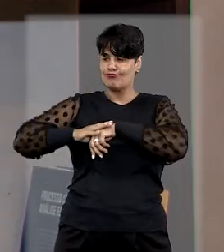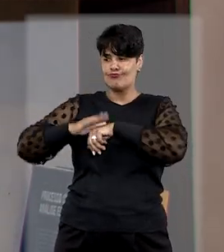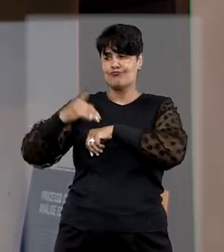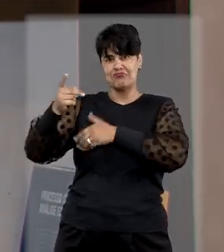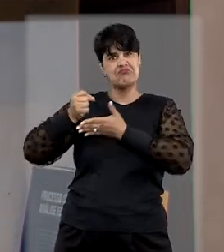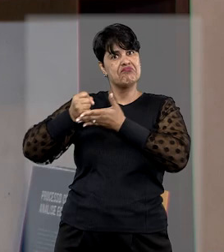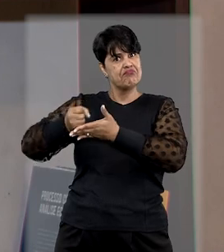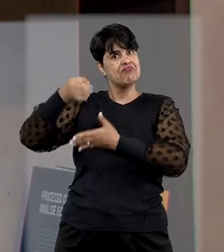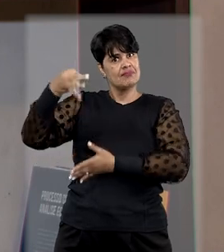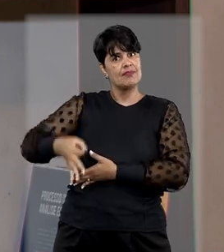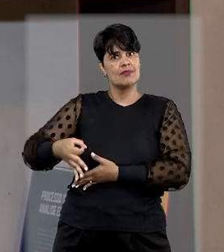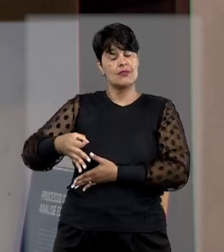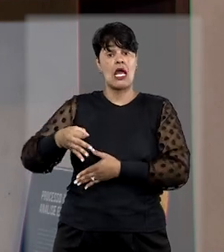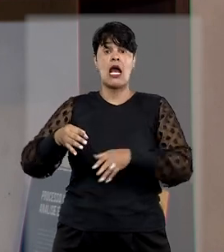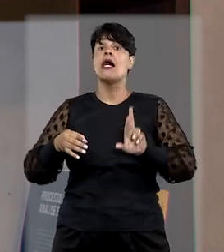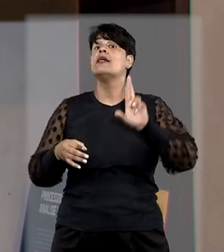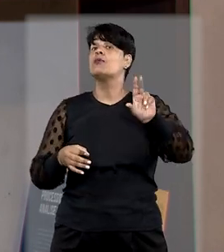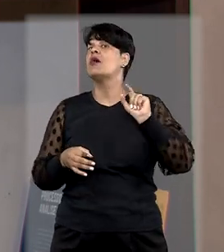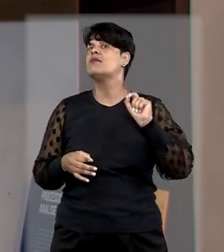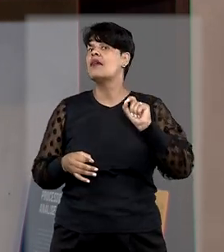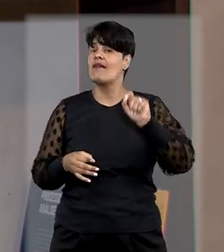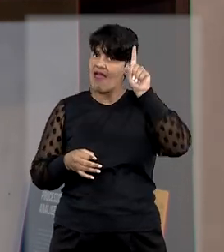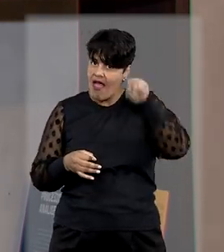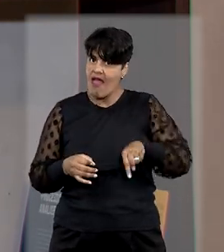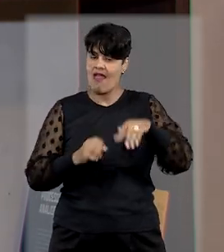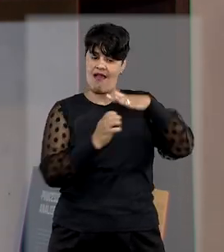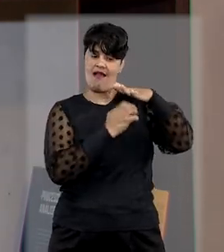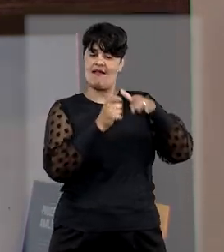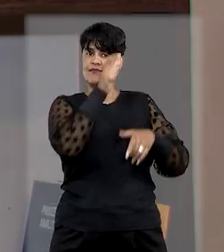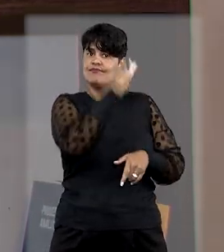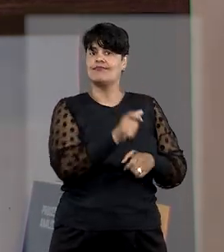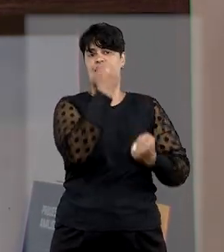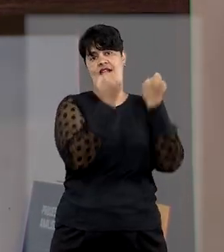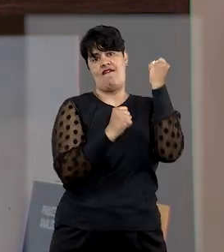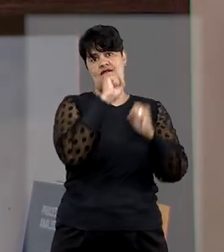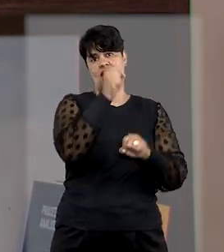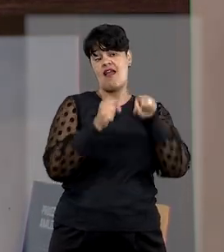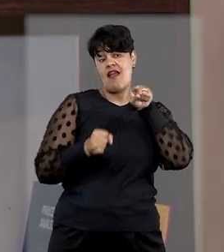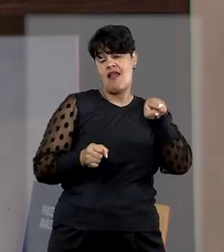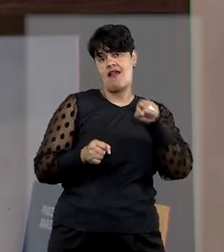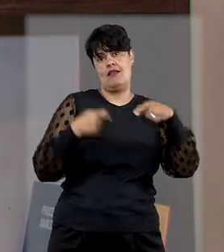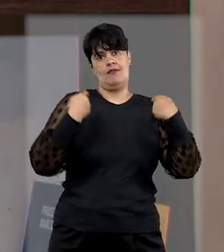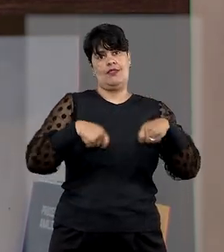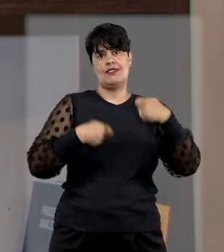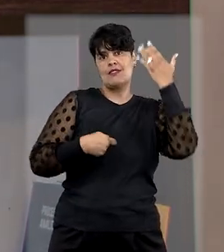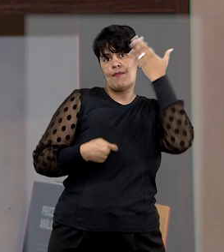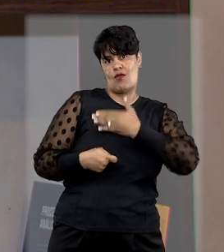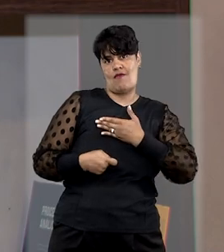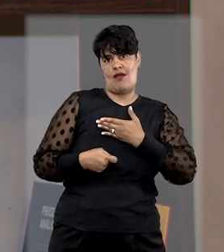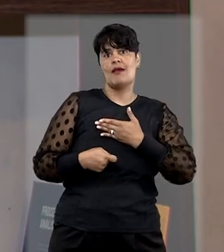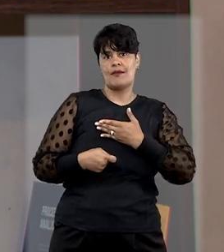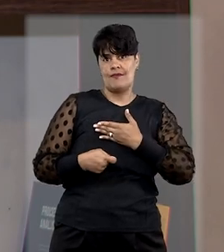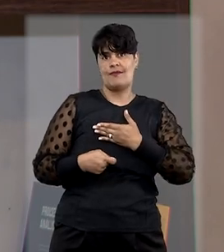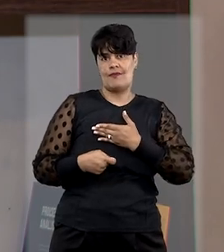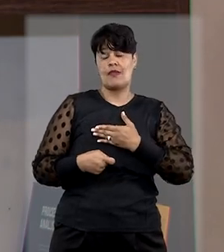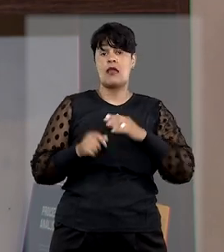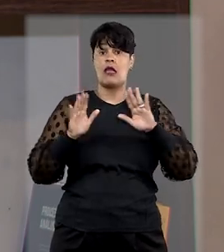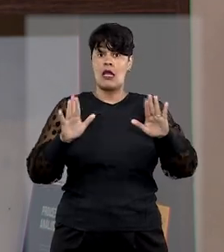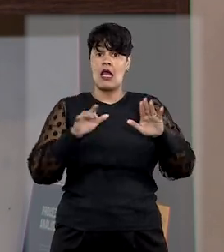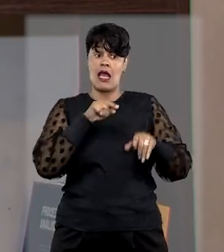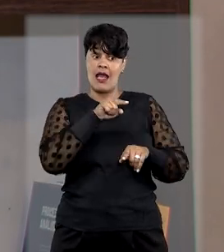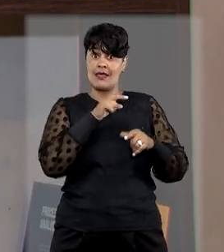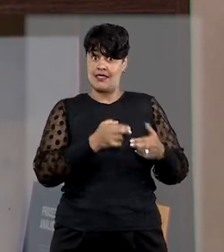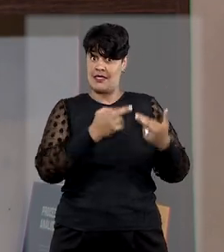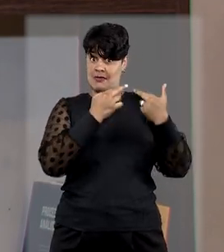A responsabilidade do fornecedor é objetiva. Essa responsabilidade do fornecedor só pode ser